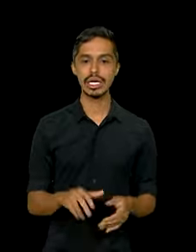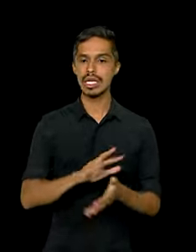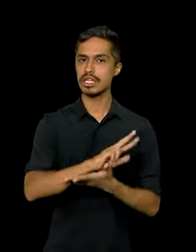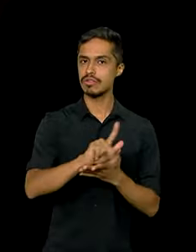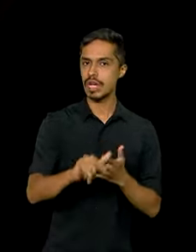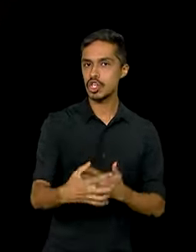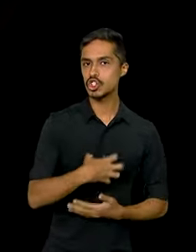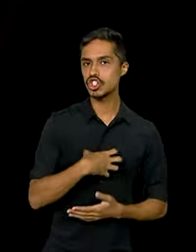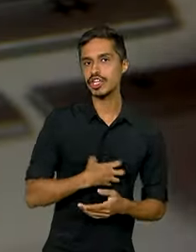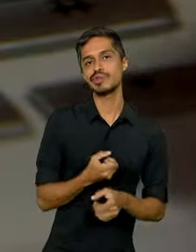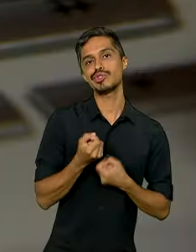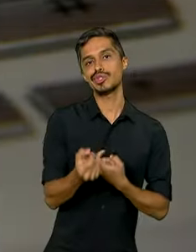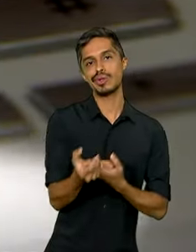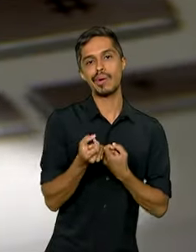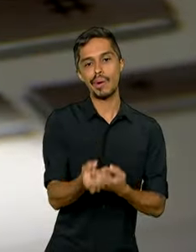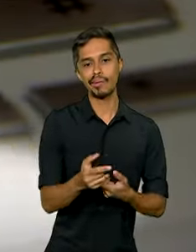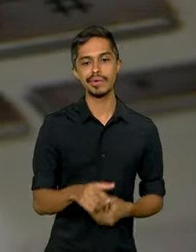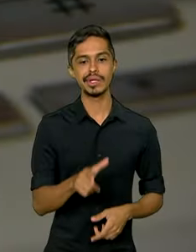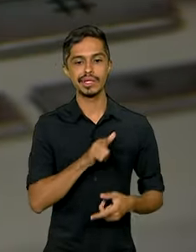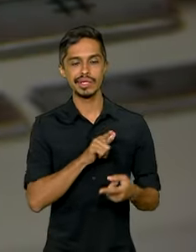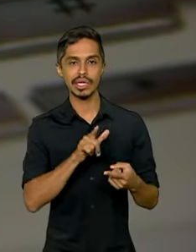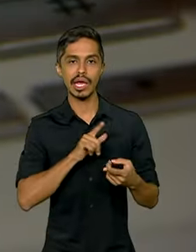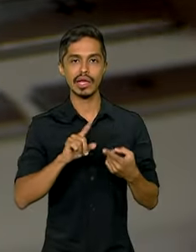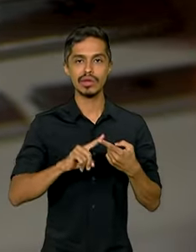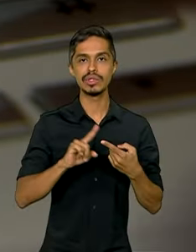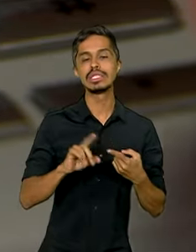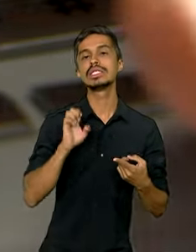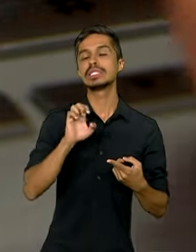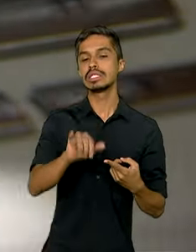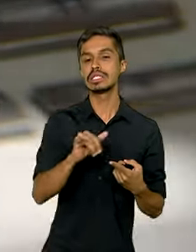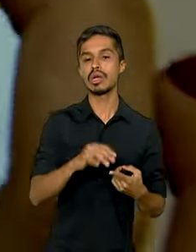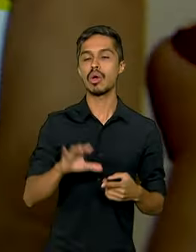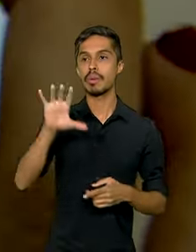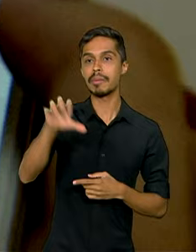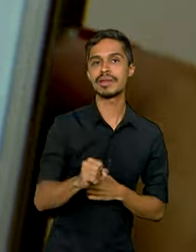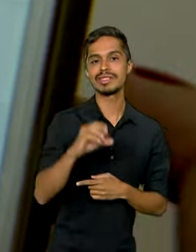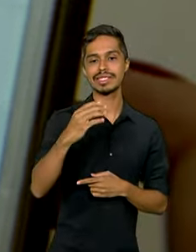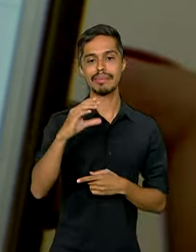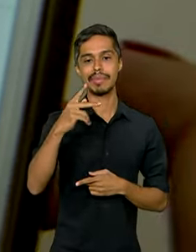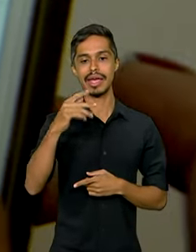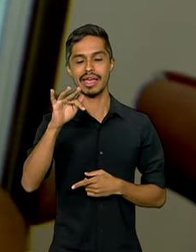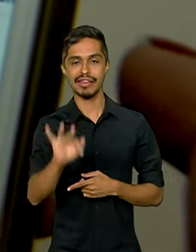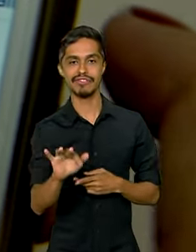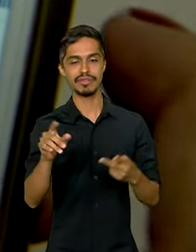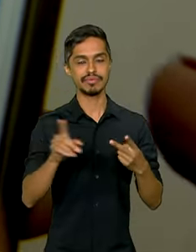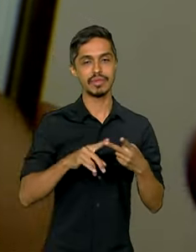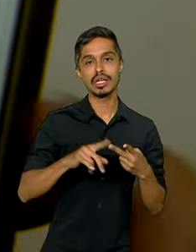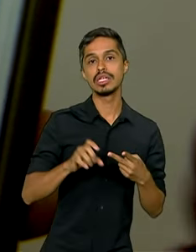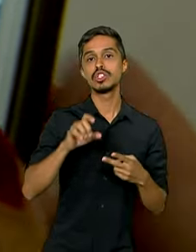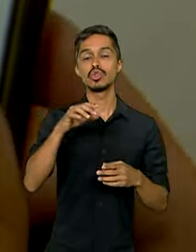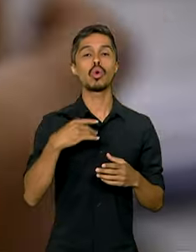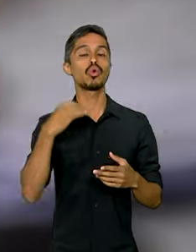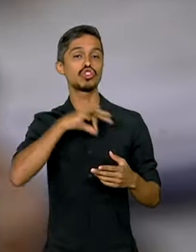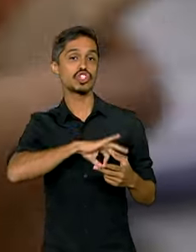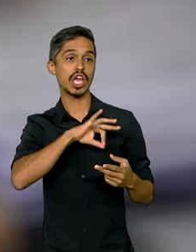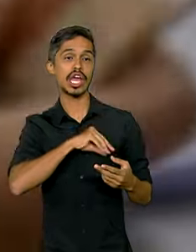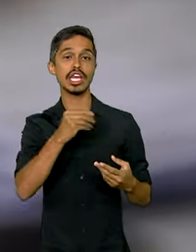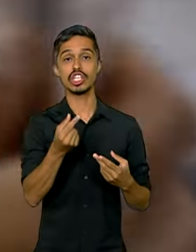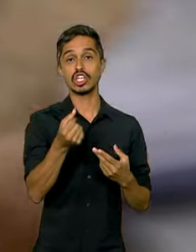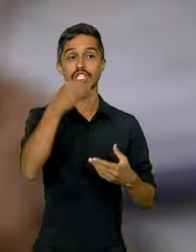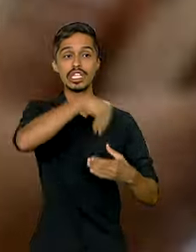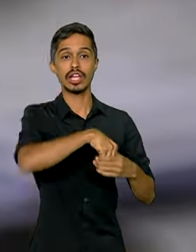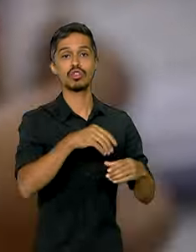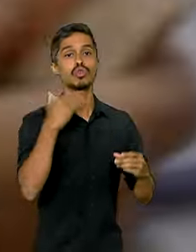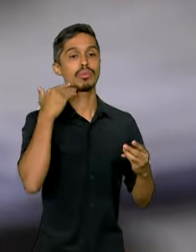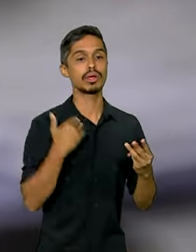modalidades de golpe. Tem o caso do resgate do CPF, do saldo disponível no banco, o da retirada